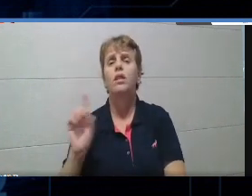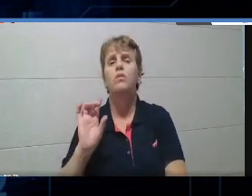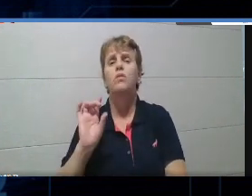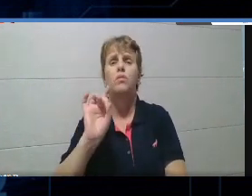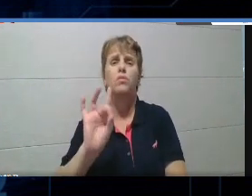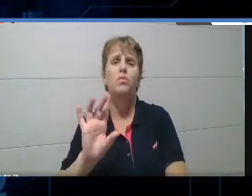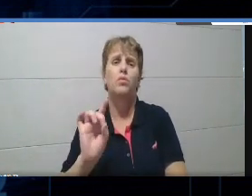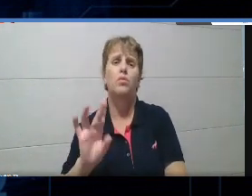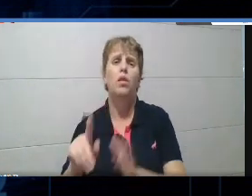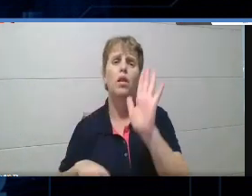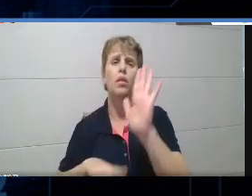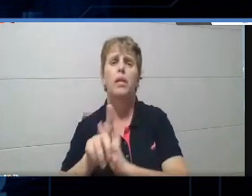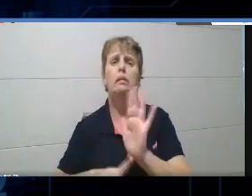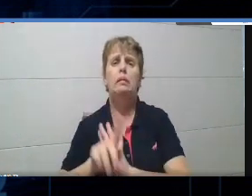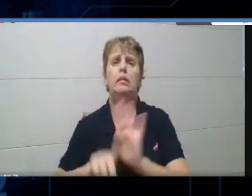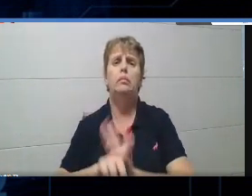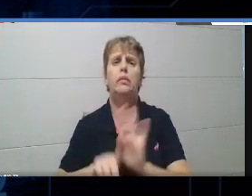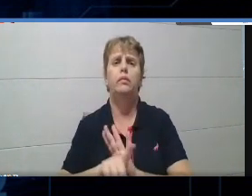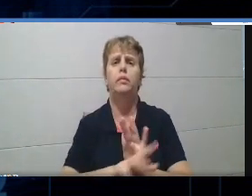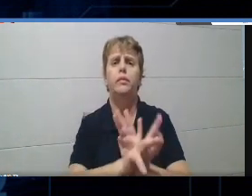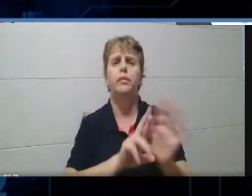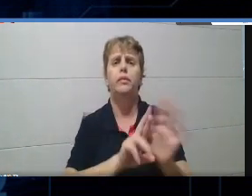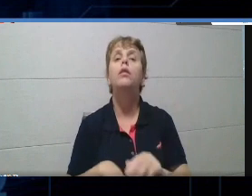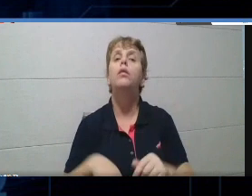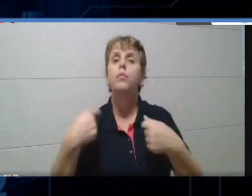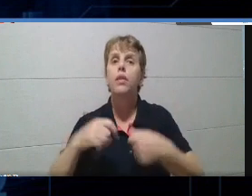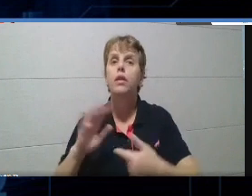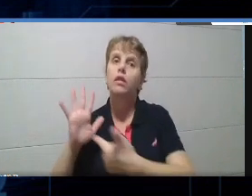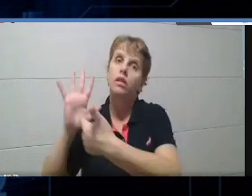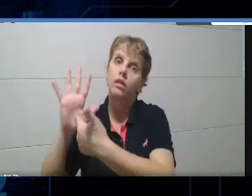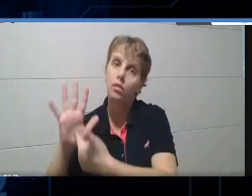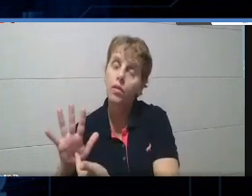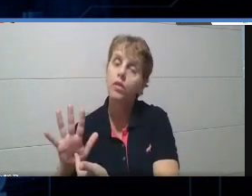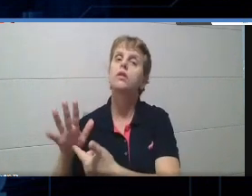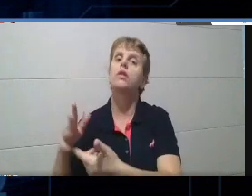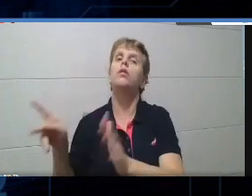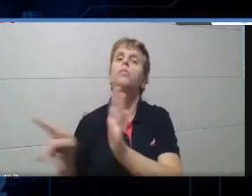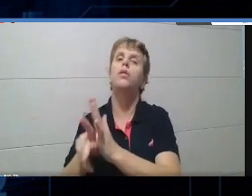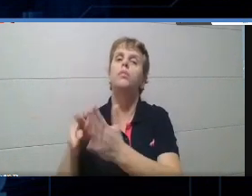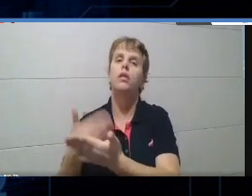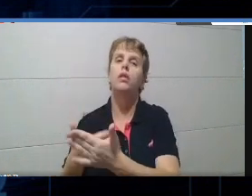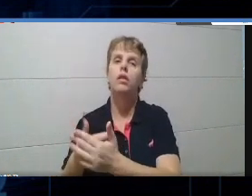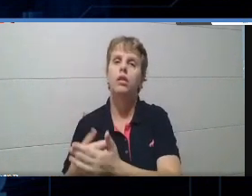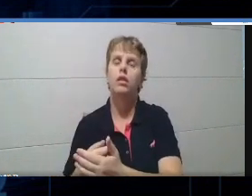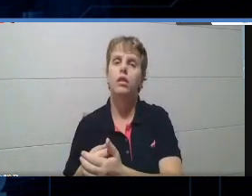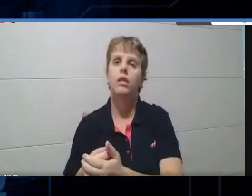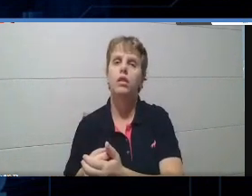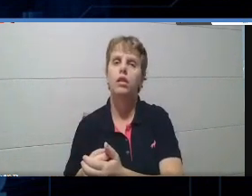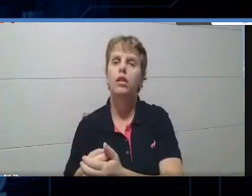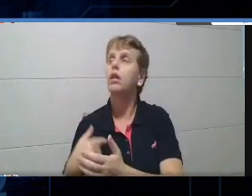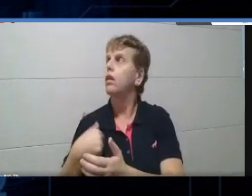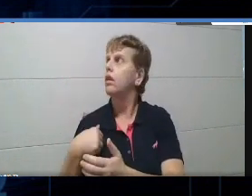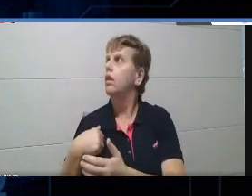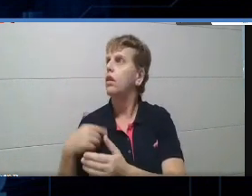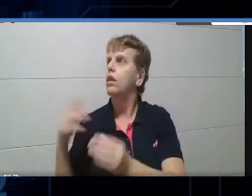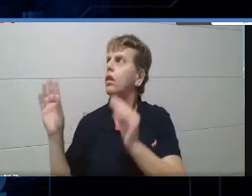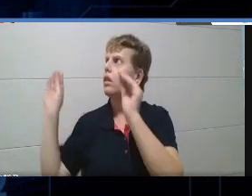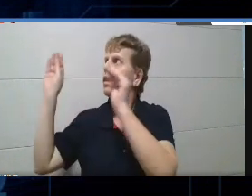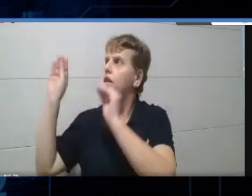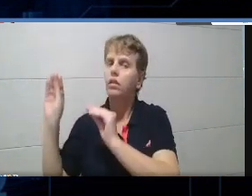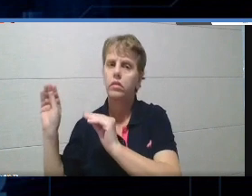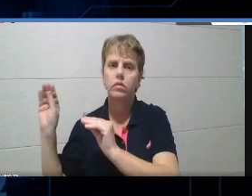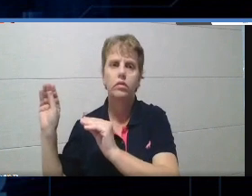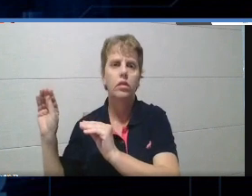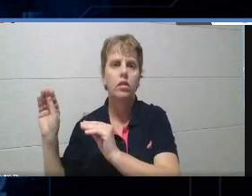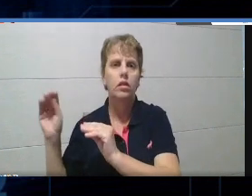o questionário, né, ilustrar a sua aula de alguma forma, isso não é meu, tá, gente, esse esquema aqui tá no curso de reaprendizagem